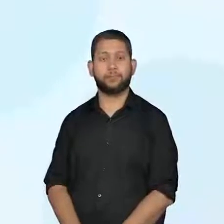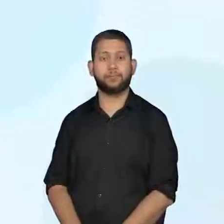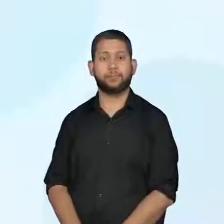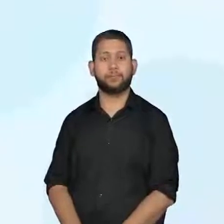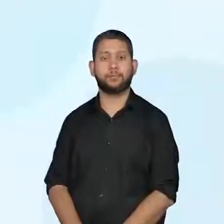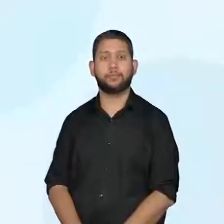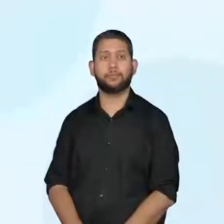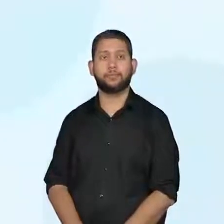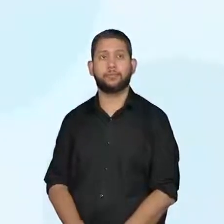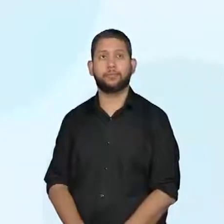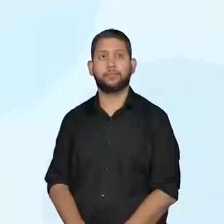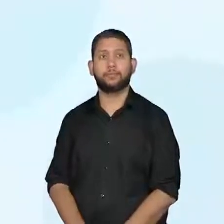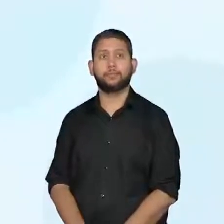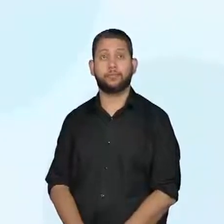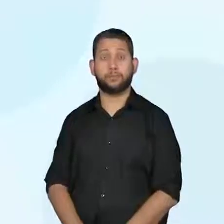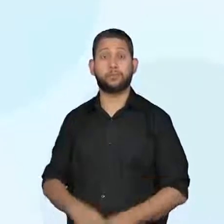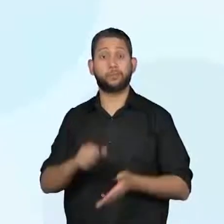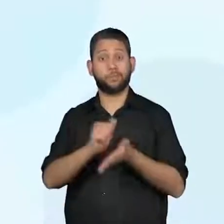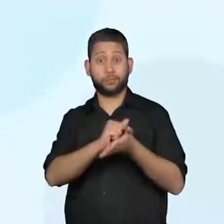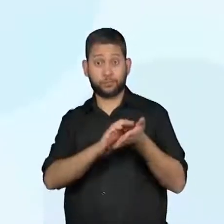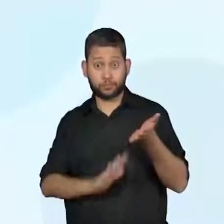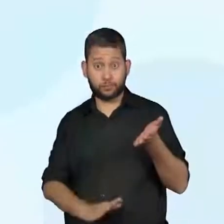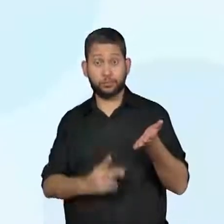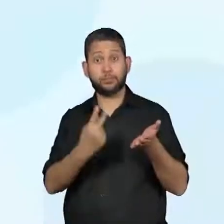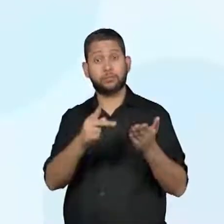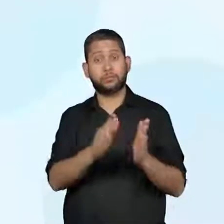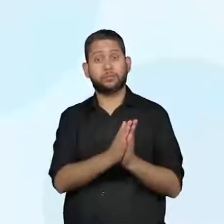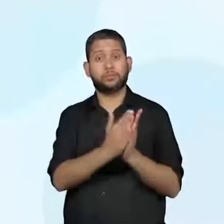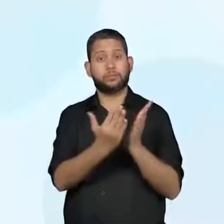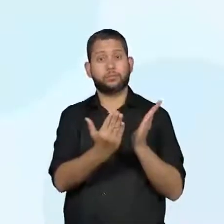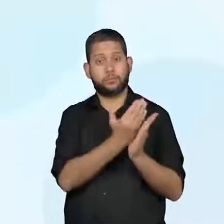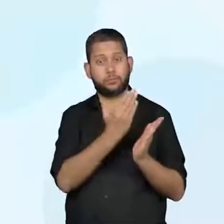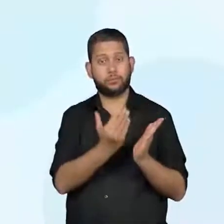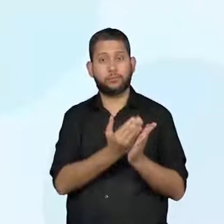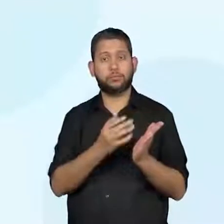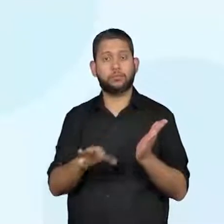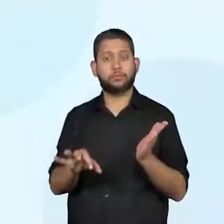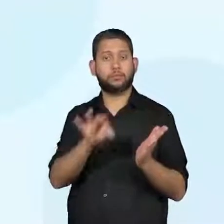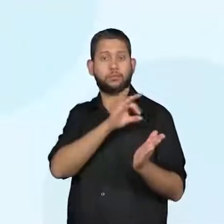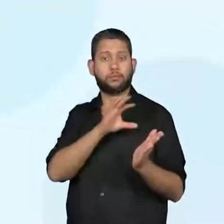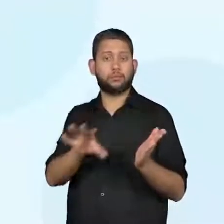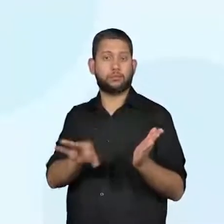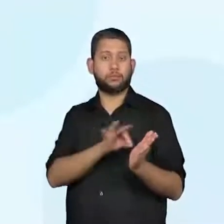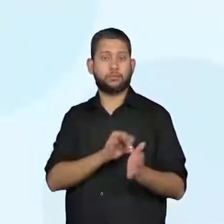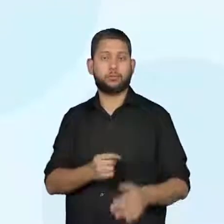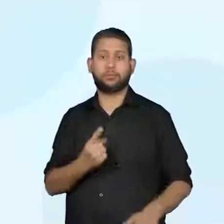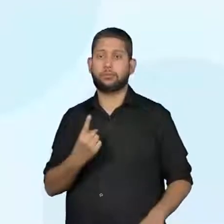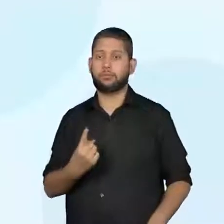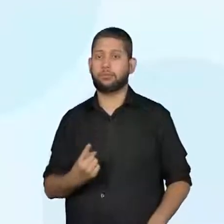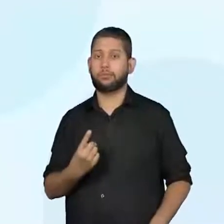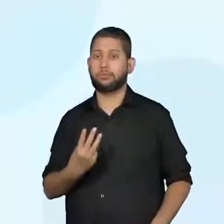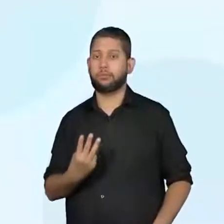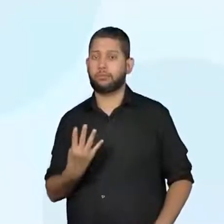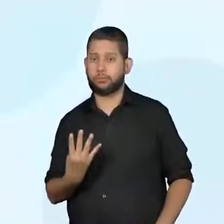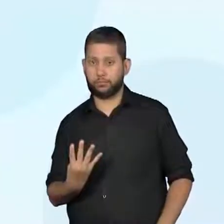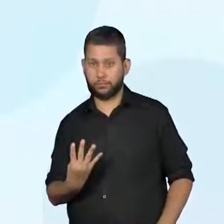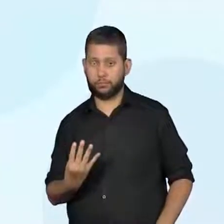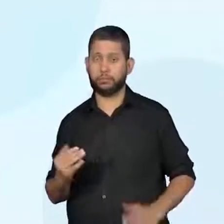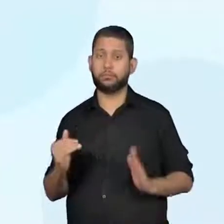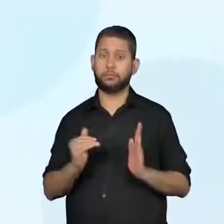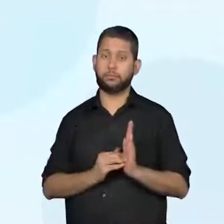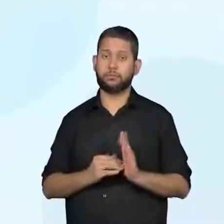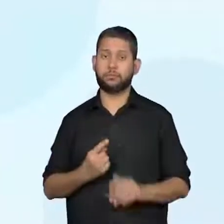atividade que está disponível aí no caderno do estudante, na páginas 134 e 135.